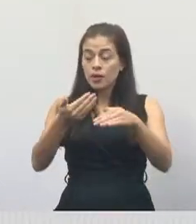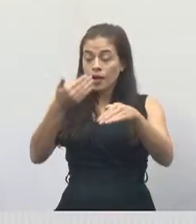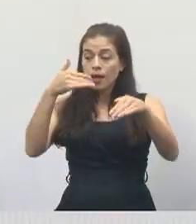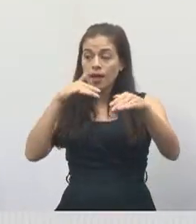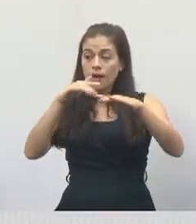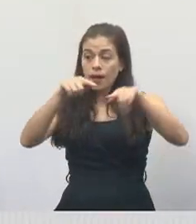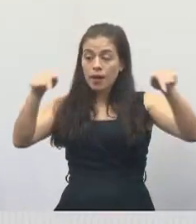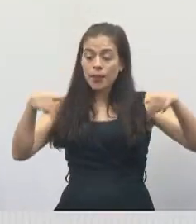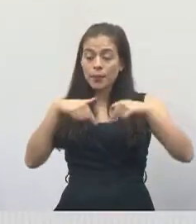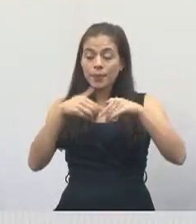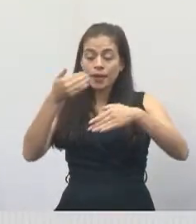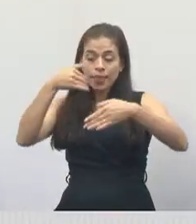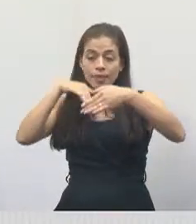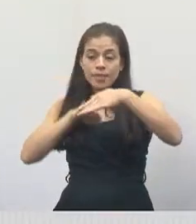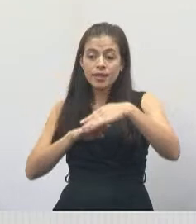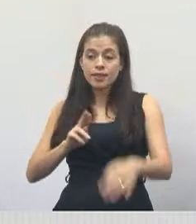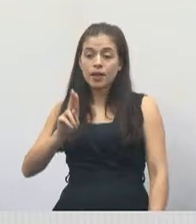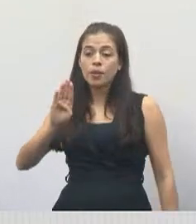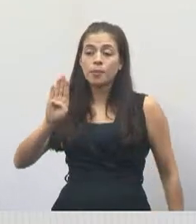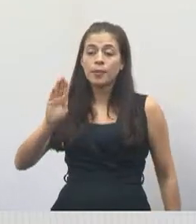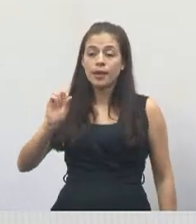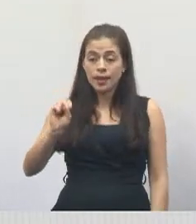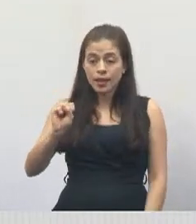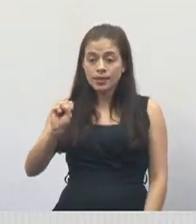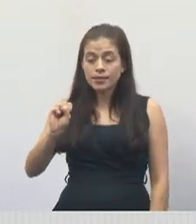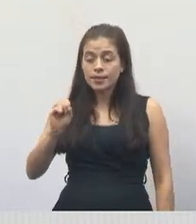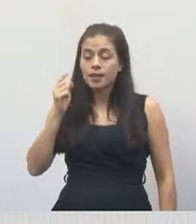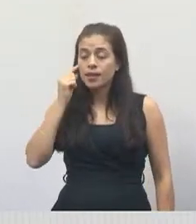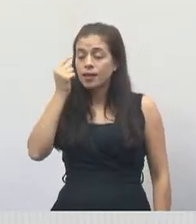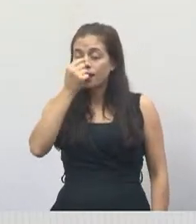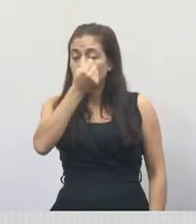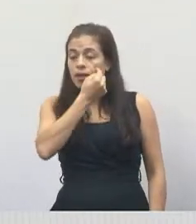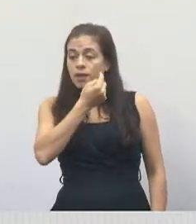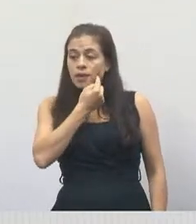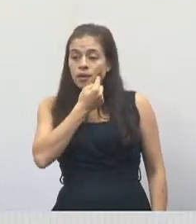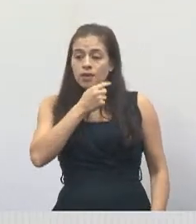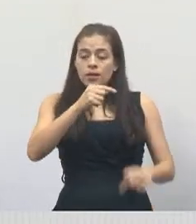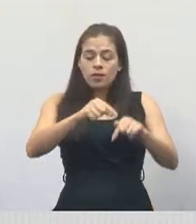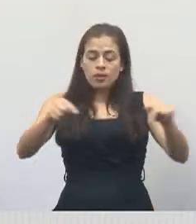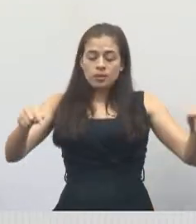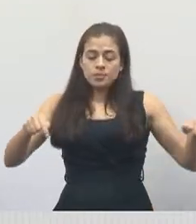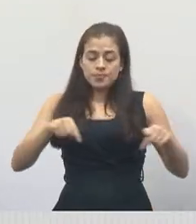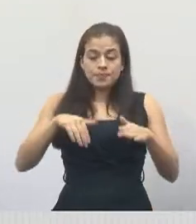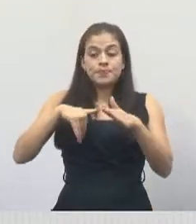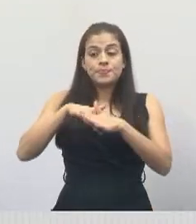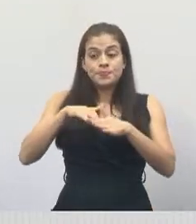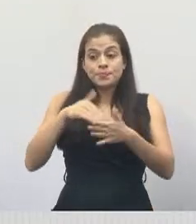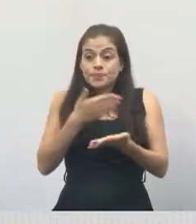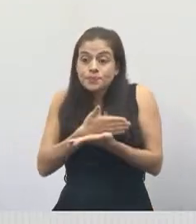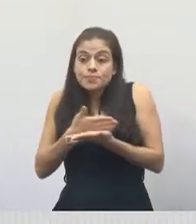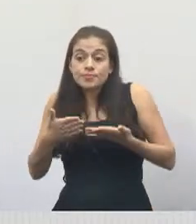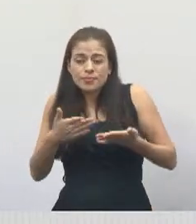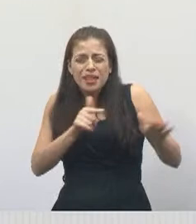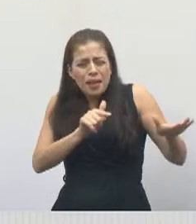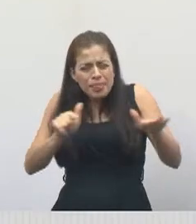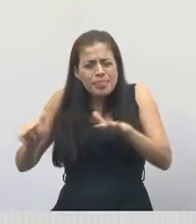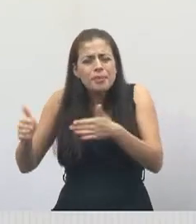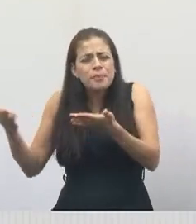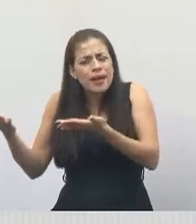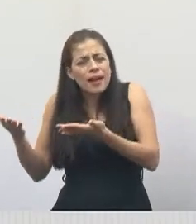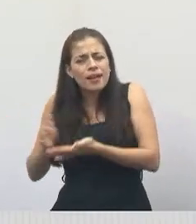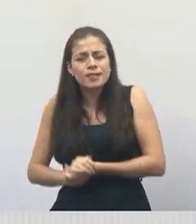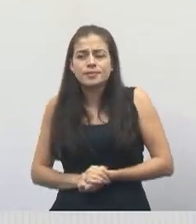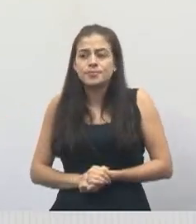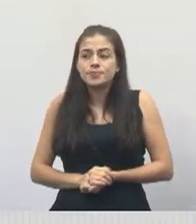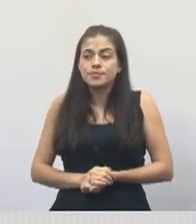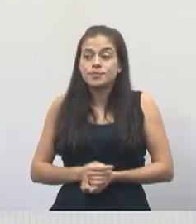Parque Melua, postinho 24 horas. Essa quadra aqui já começou essa semana a fazer. Essa verba aqui é do